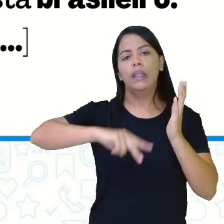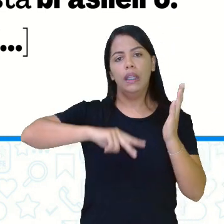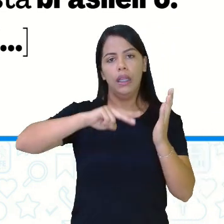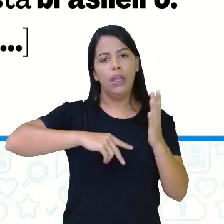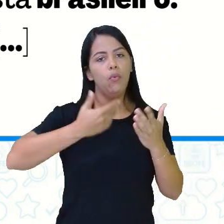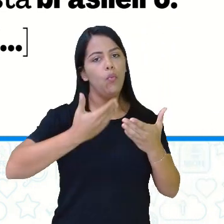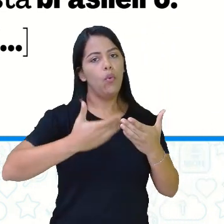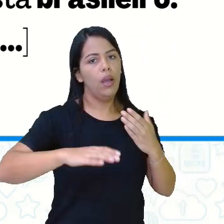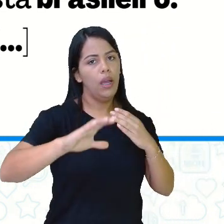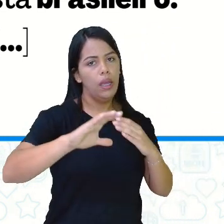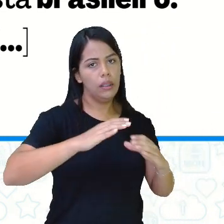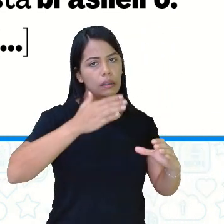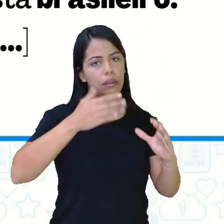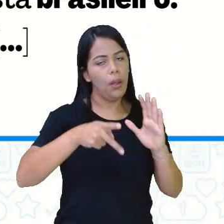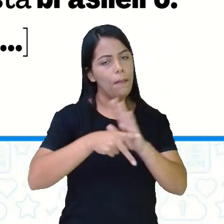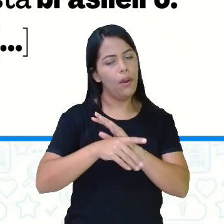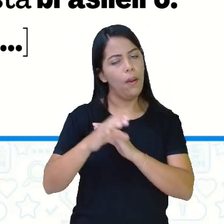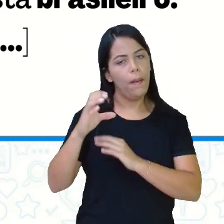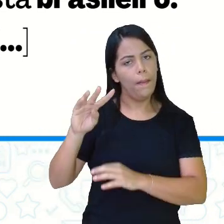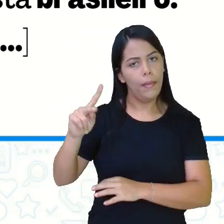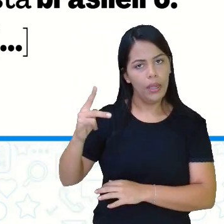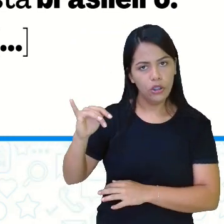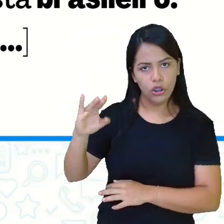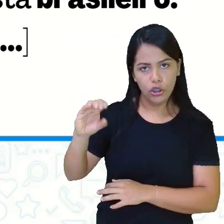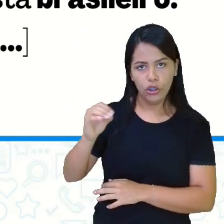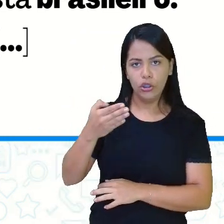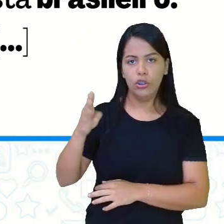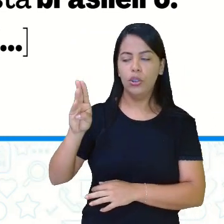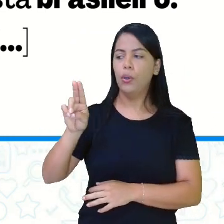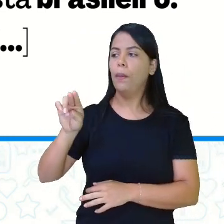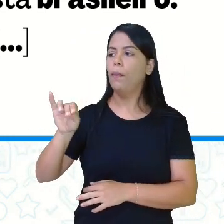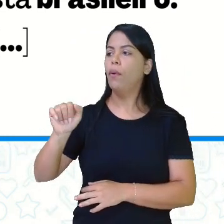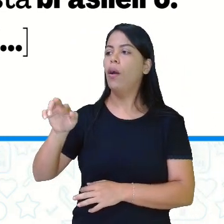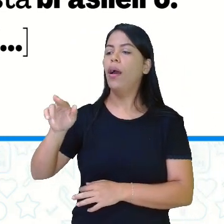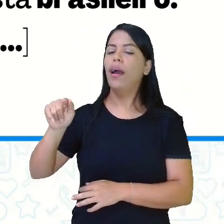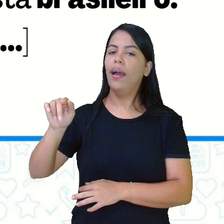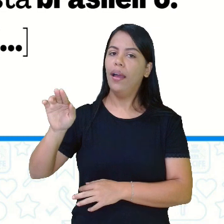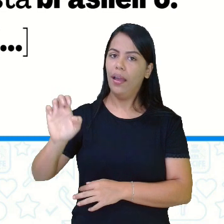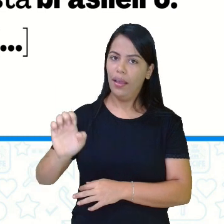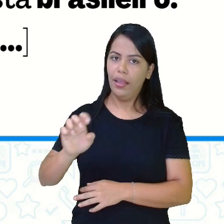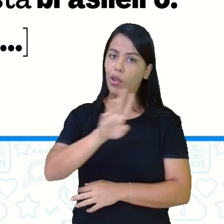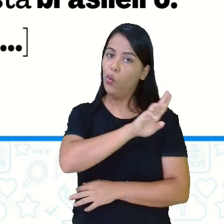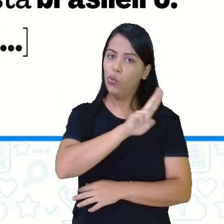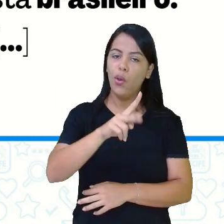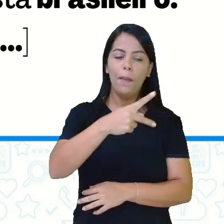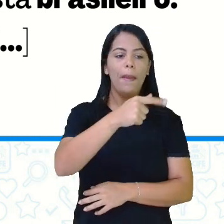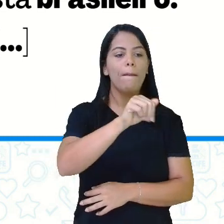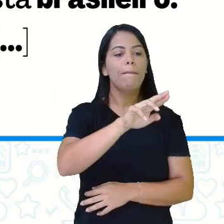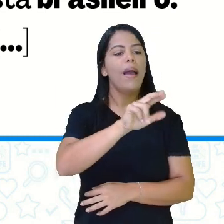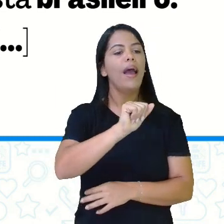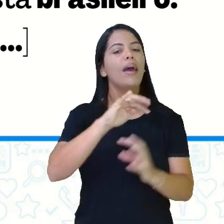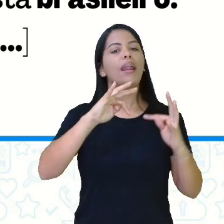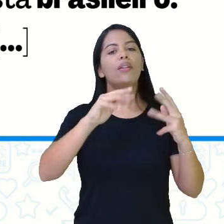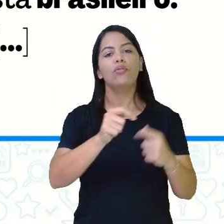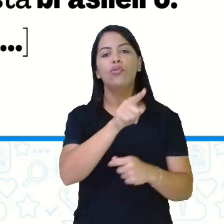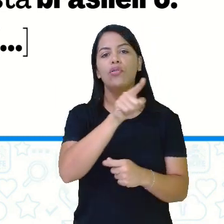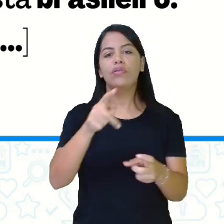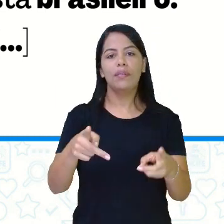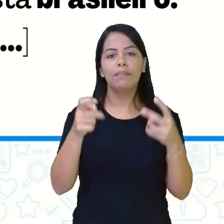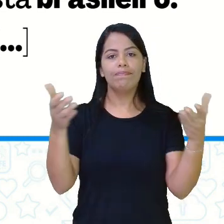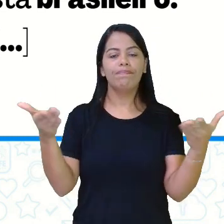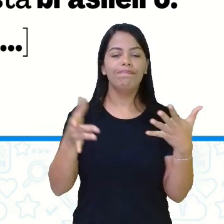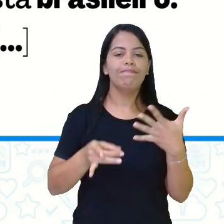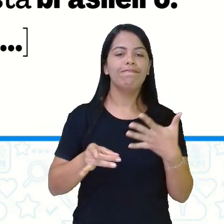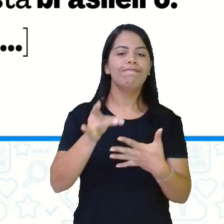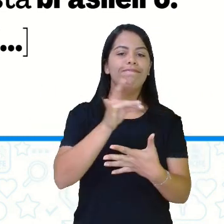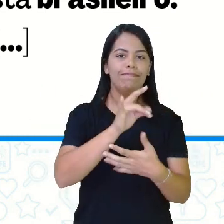canção de Chico Buarque, para todos. E você vai observar aí, detalhado,